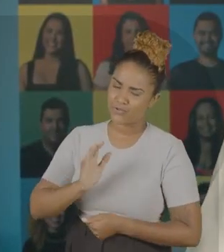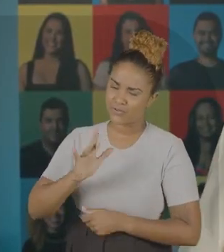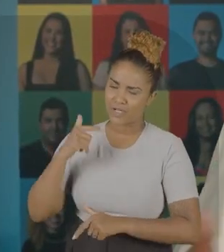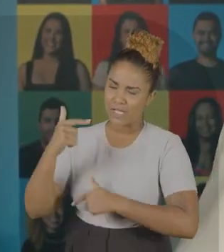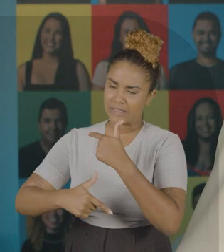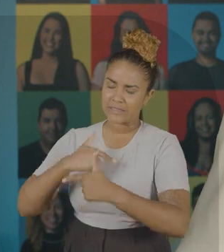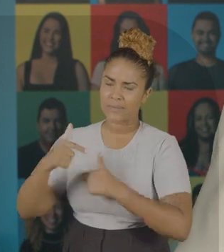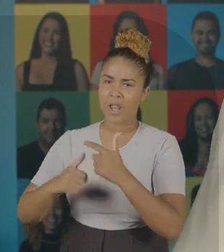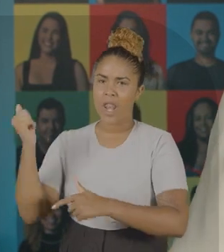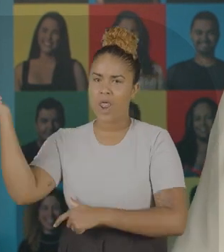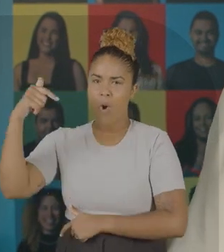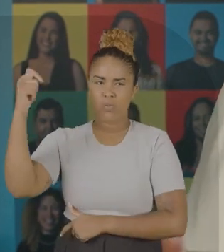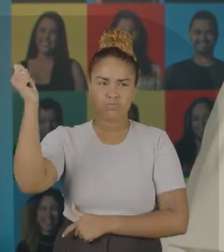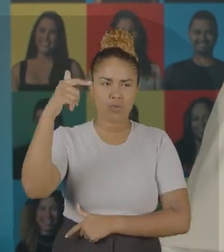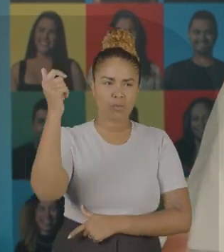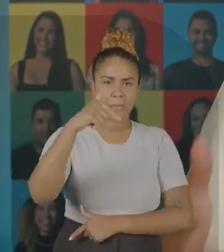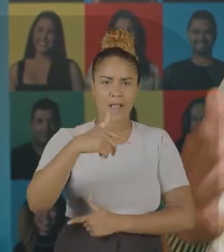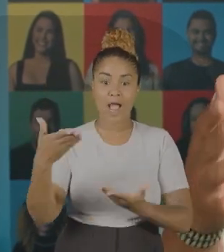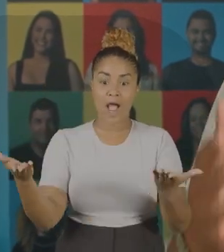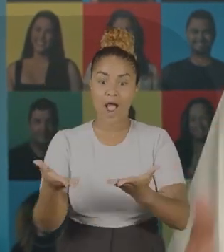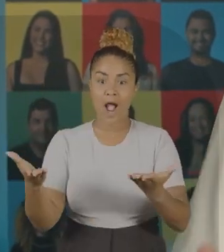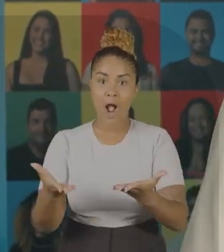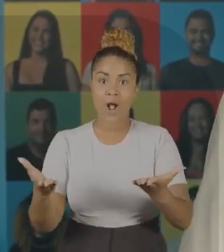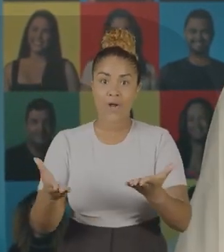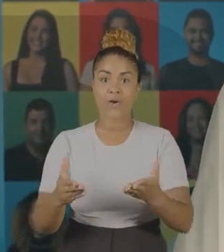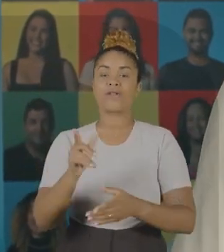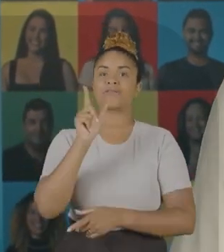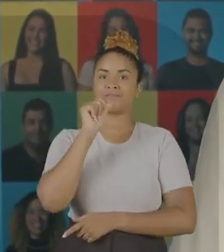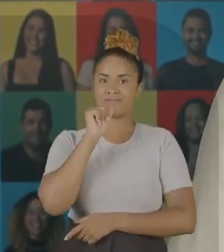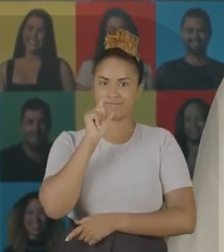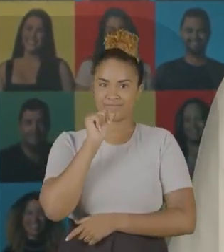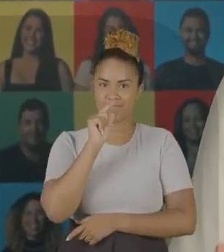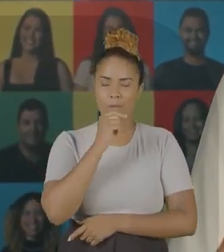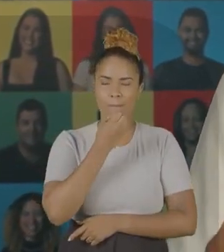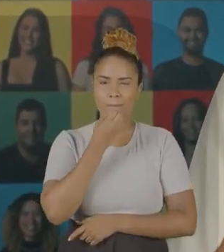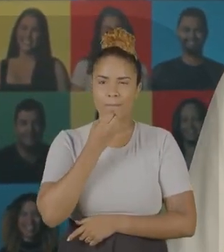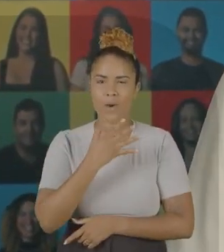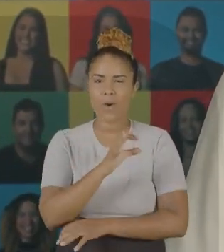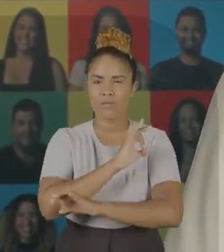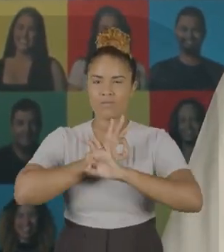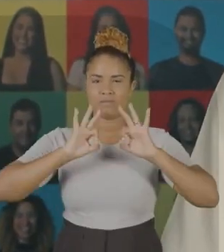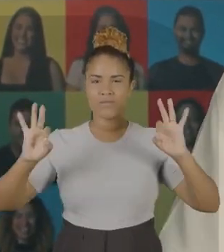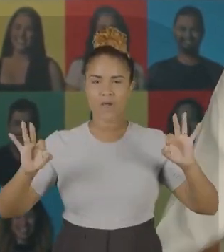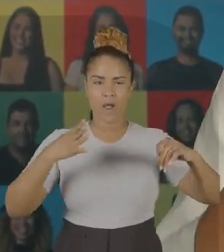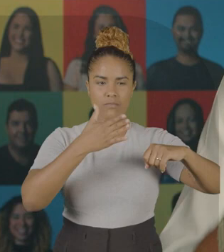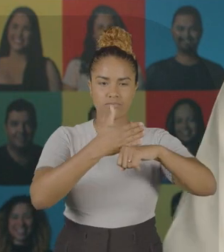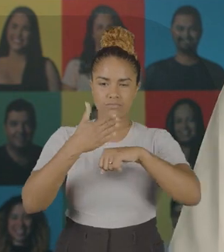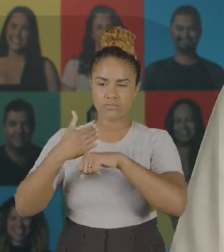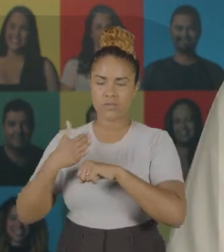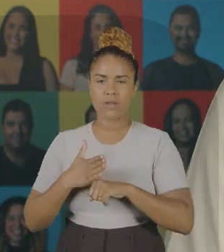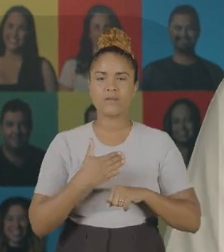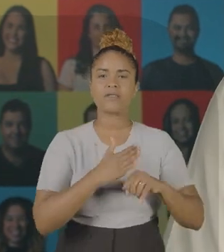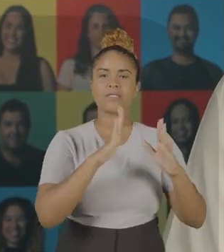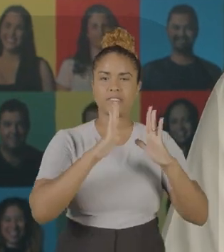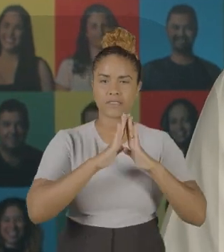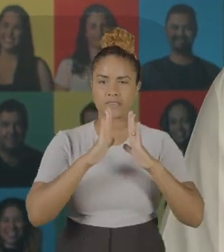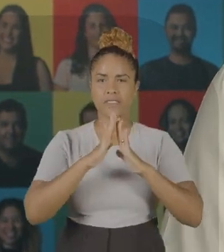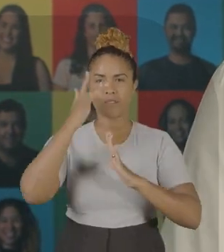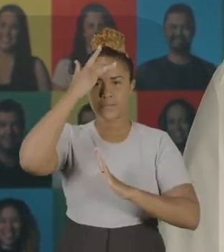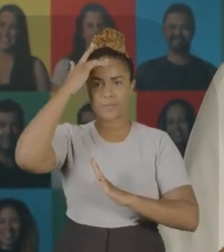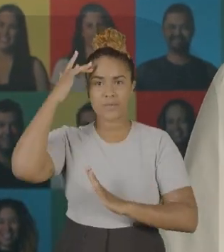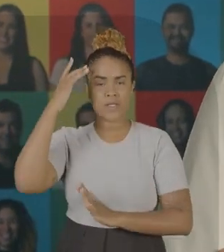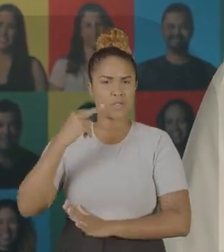Lula, o Luiz para Todos, vamos fazer o Água para Todos. Levar água de qualidade para a casa das pessoas.